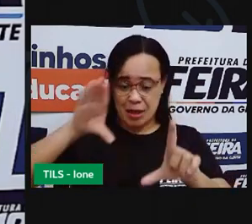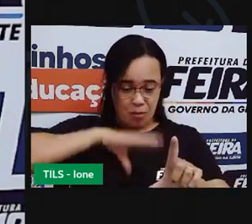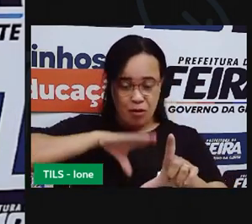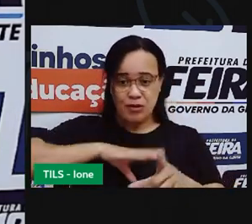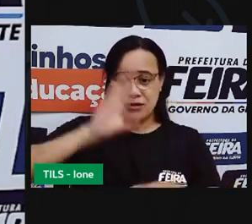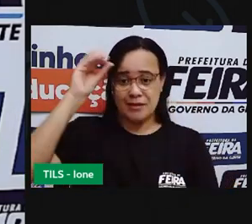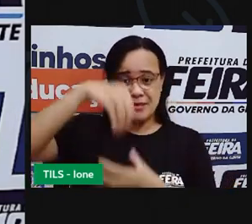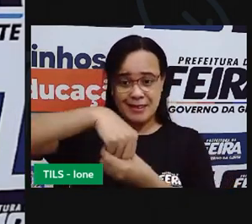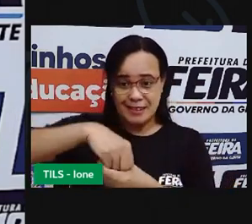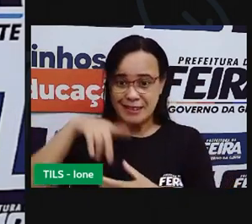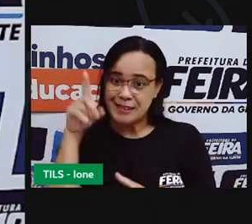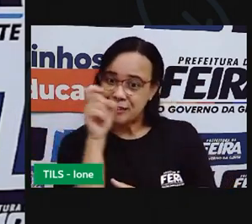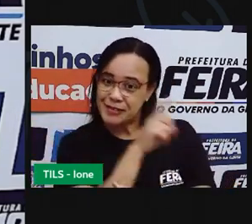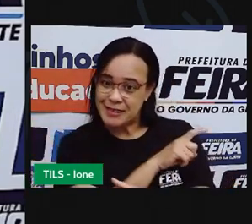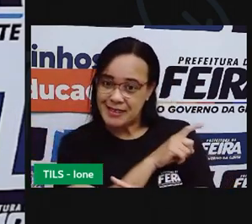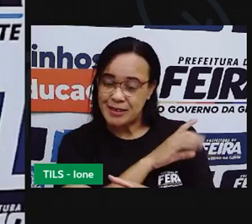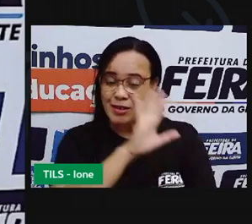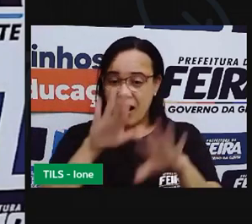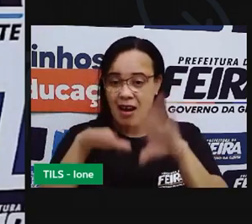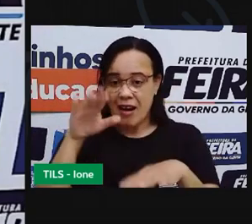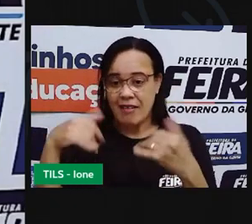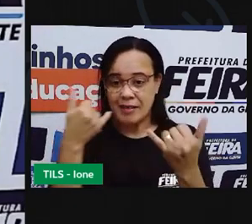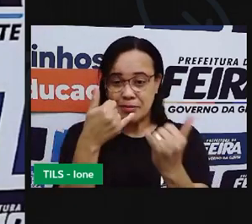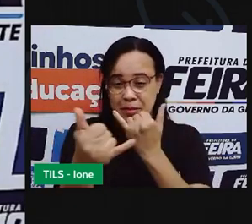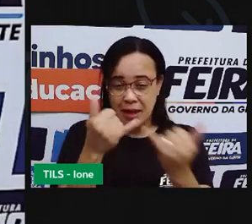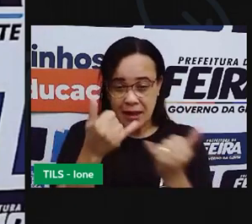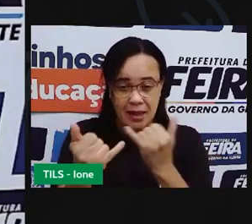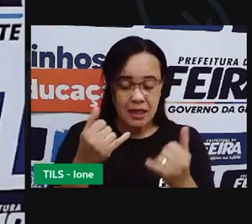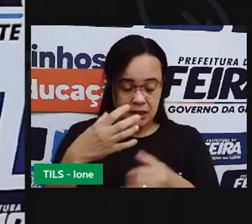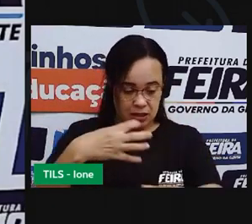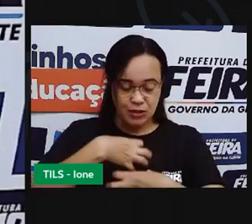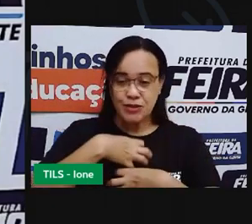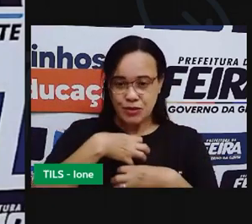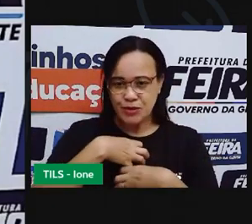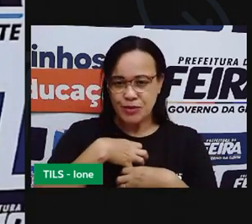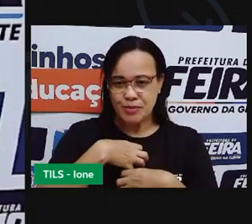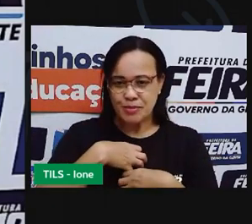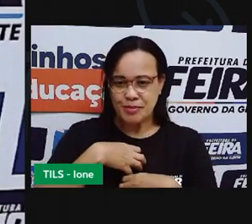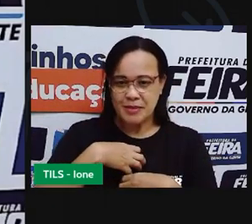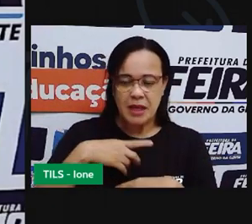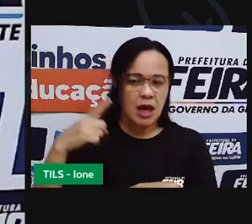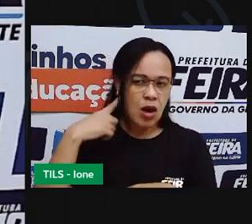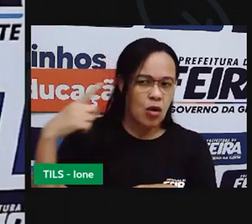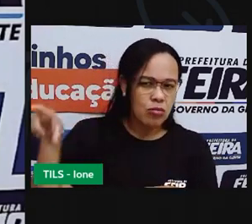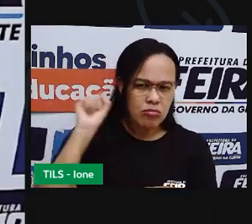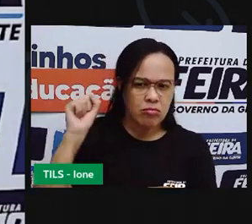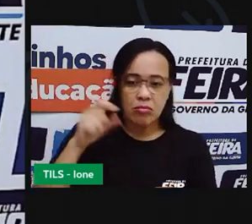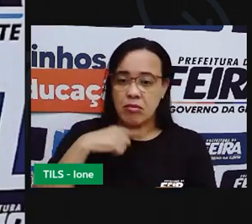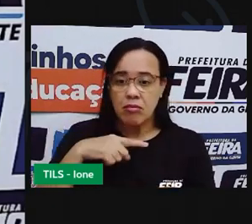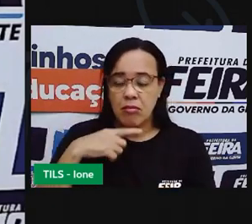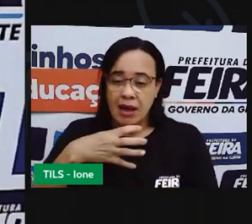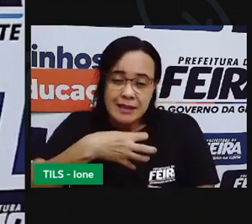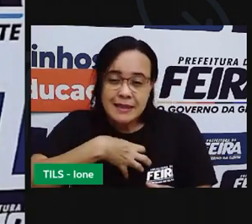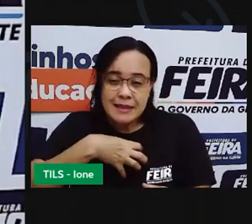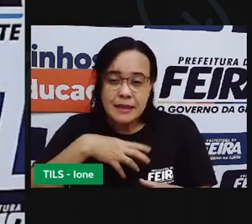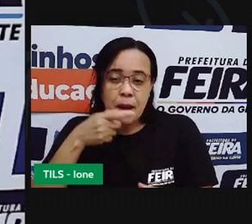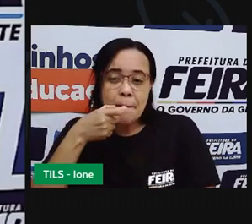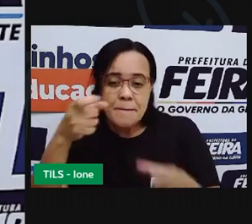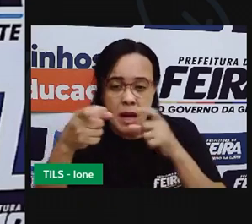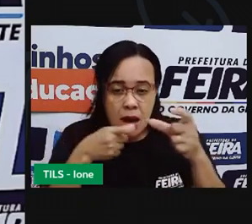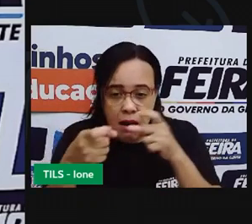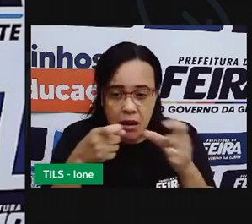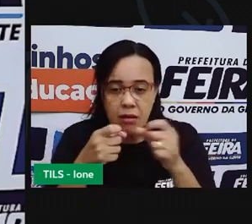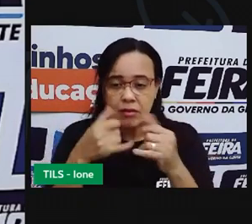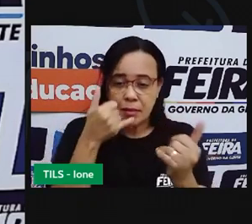que tem um som semelhante, que tem um som parecido. E que essa repetição de